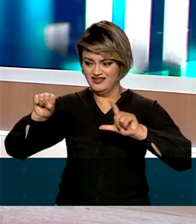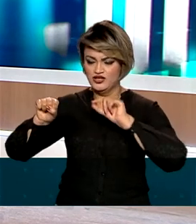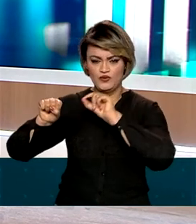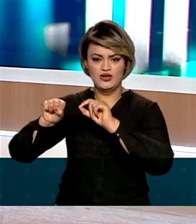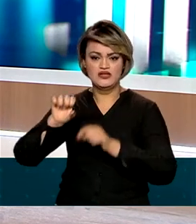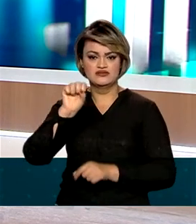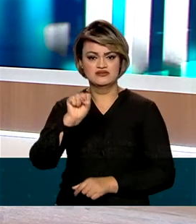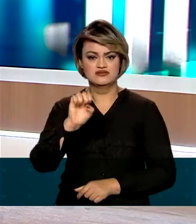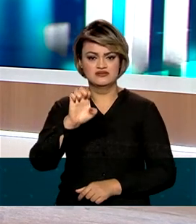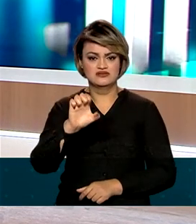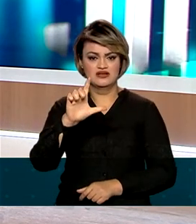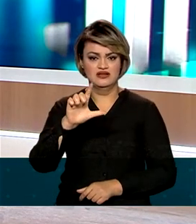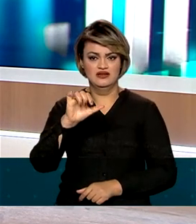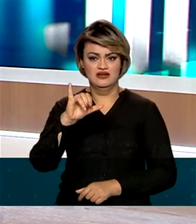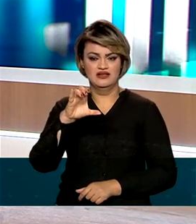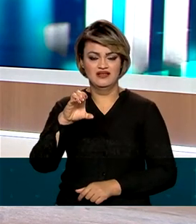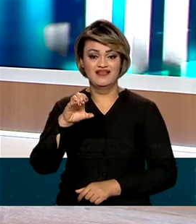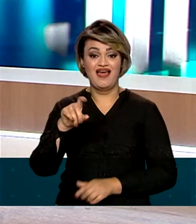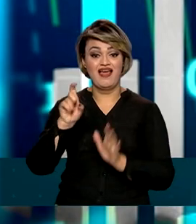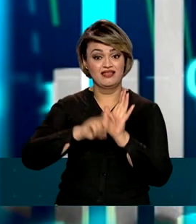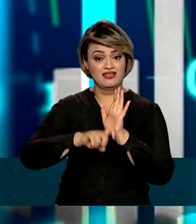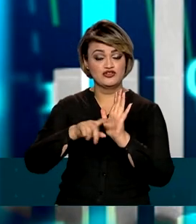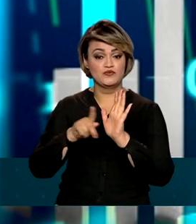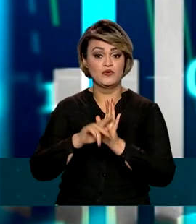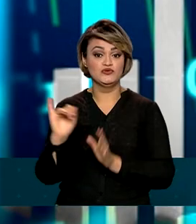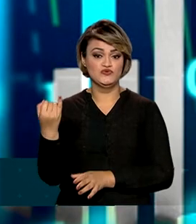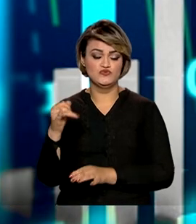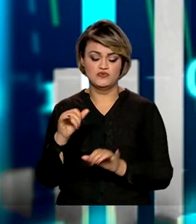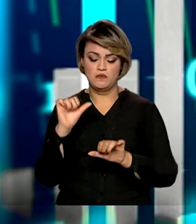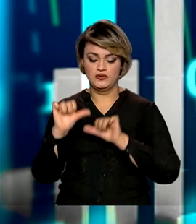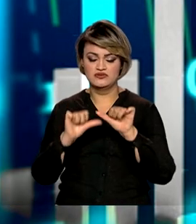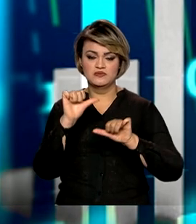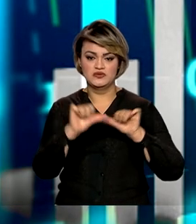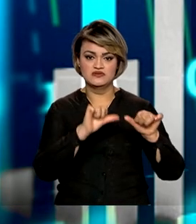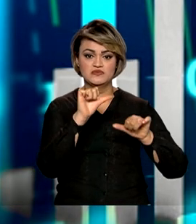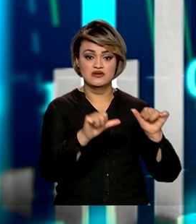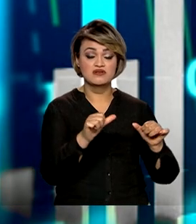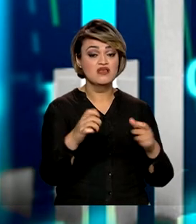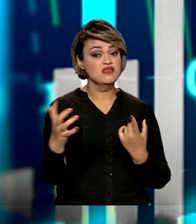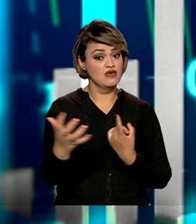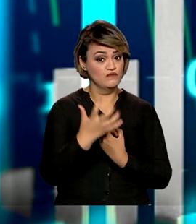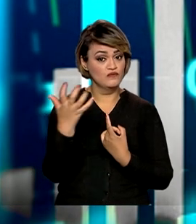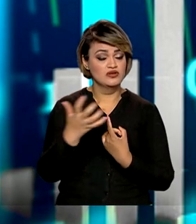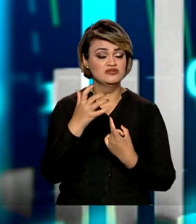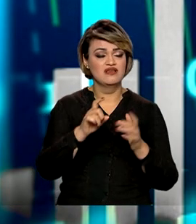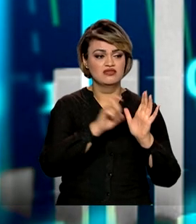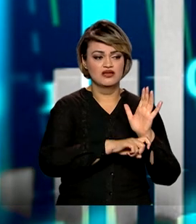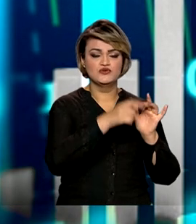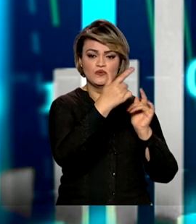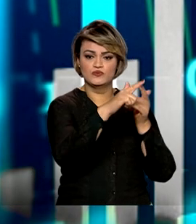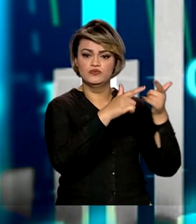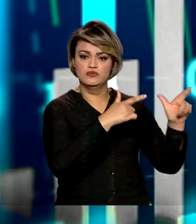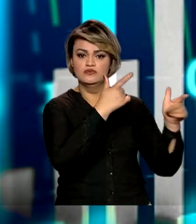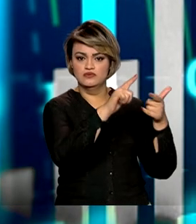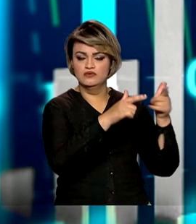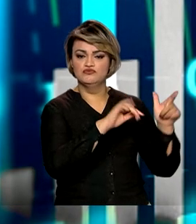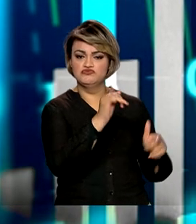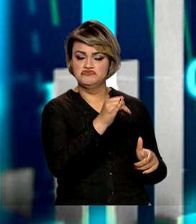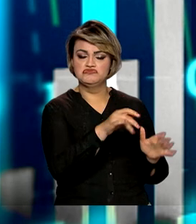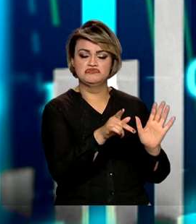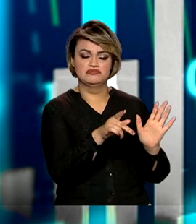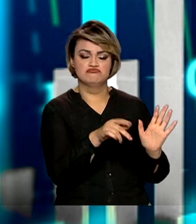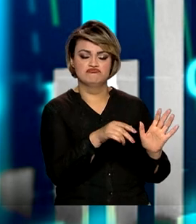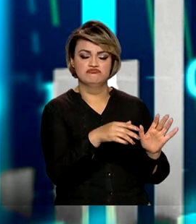a taxa referencial de juros. Ou seja, mudanças dessa taxa acabam afetando todas as taxas de juros praticadas pelas instituições